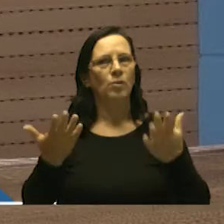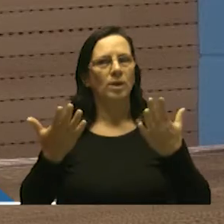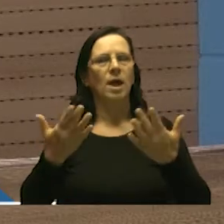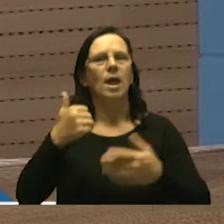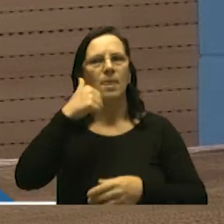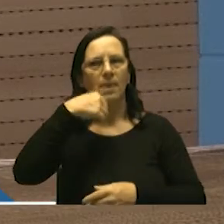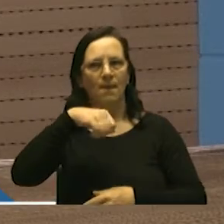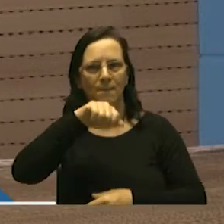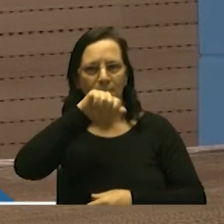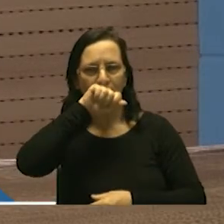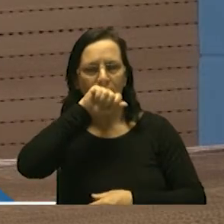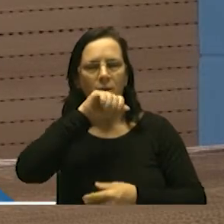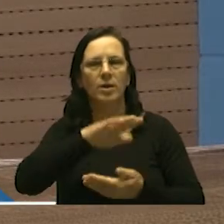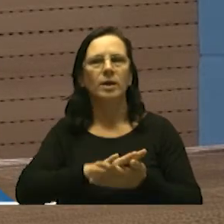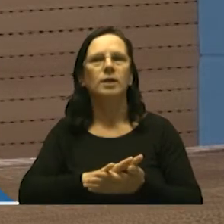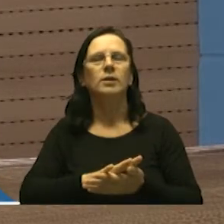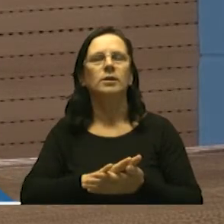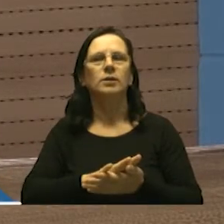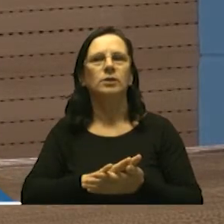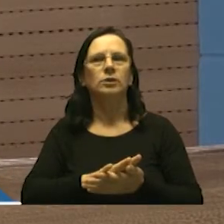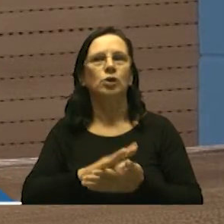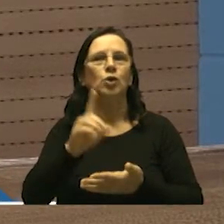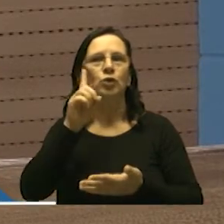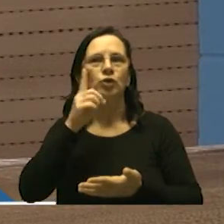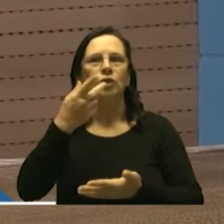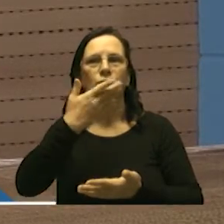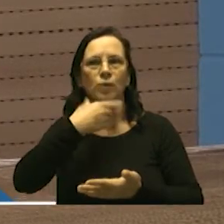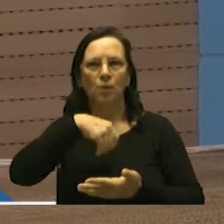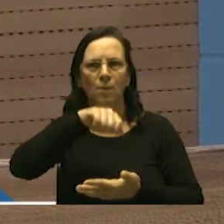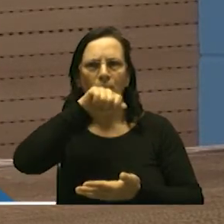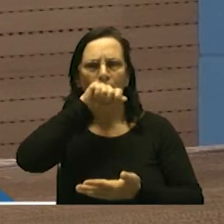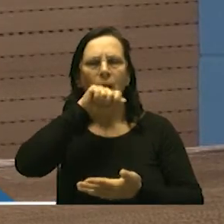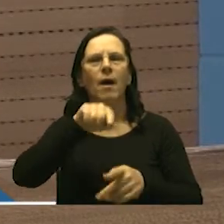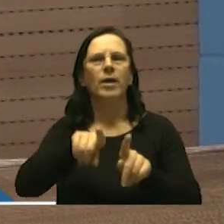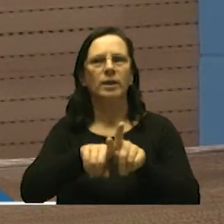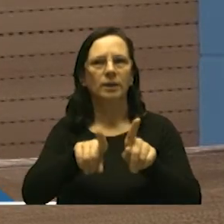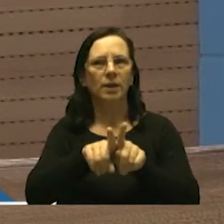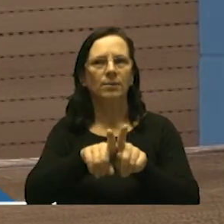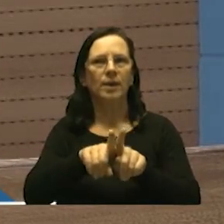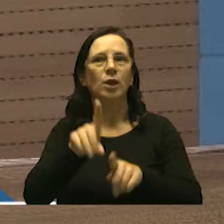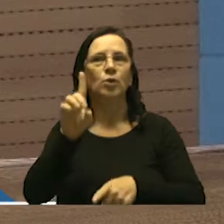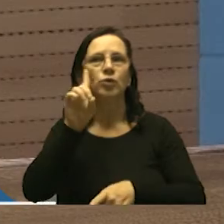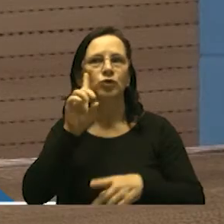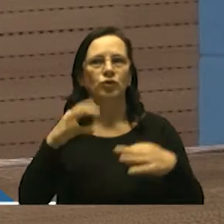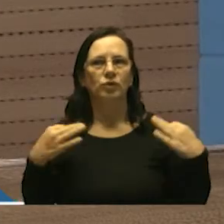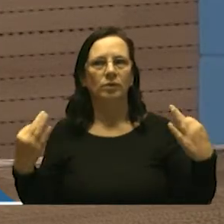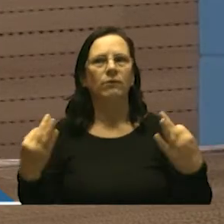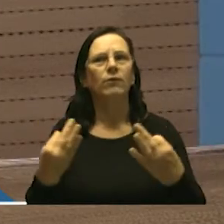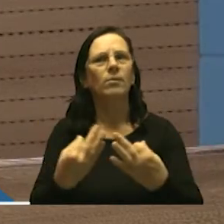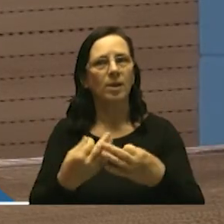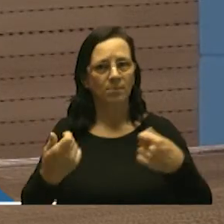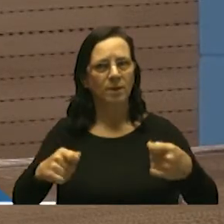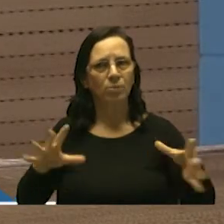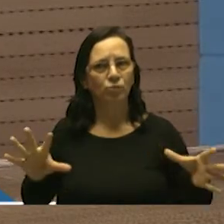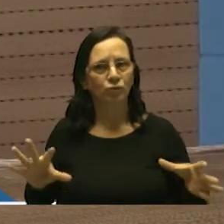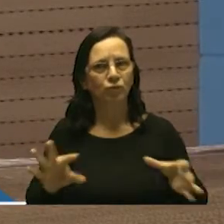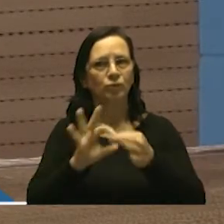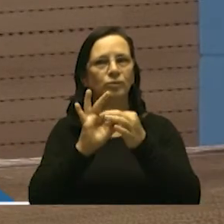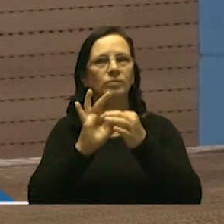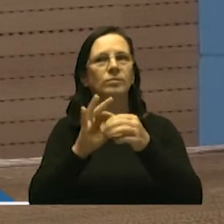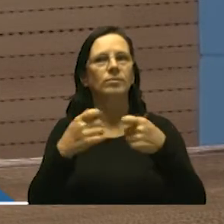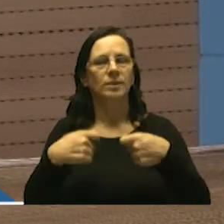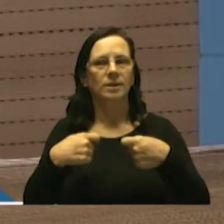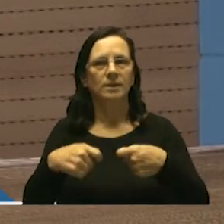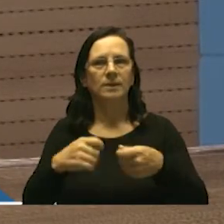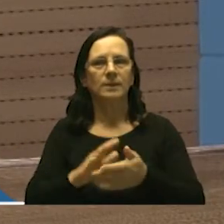das mães comemorar sim o dia dos pais e comemorar sim o dia da família até porque a família ela vai